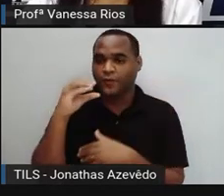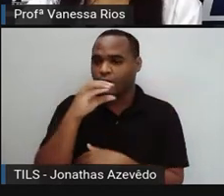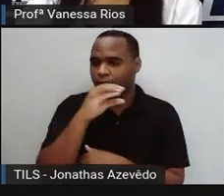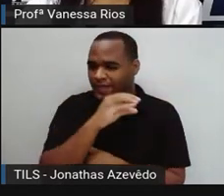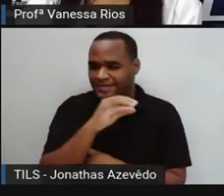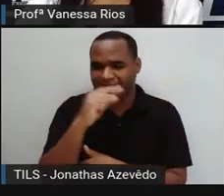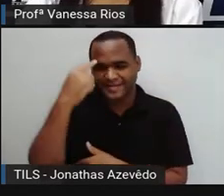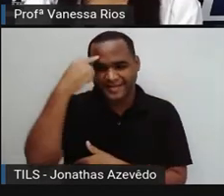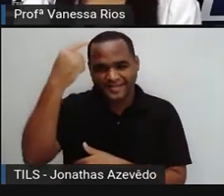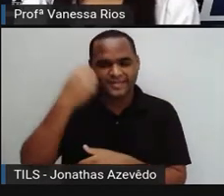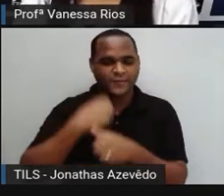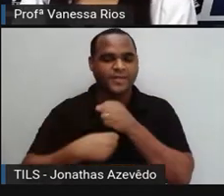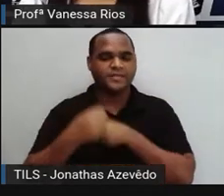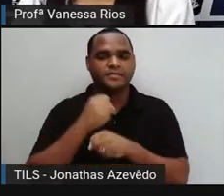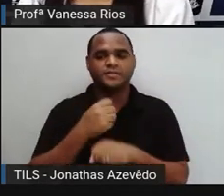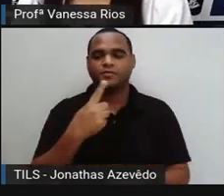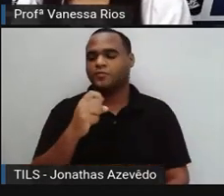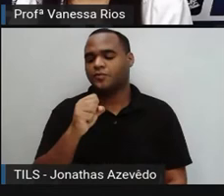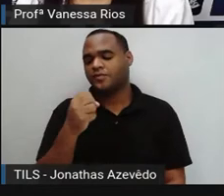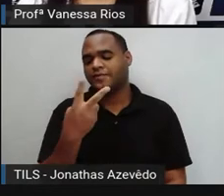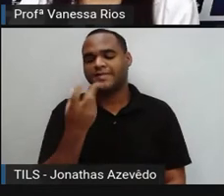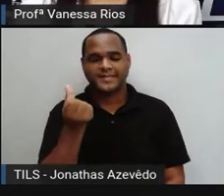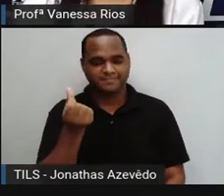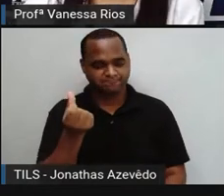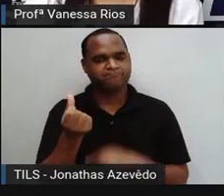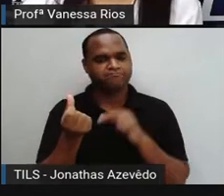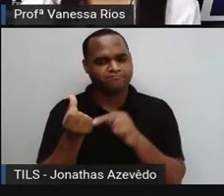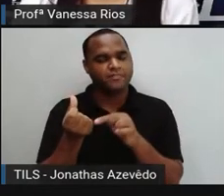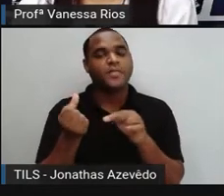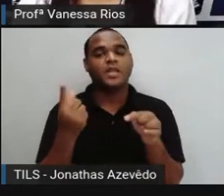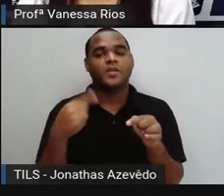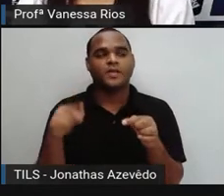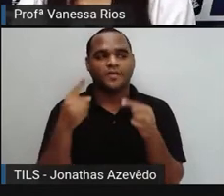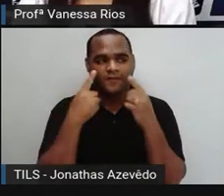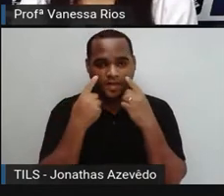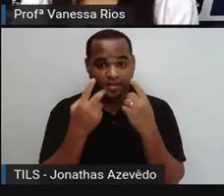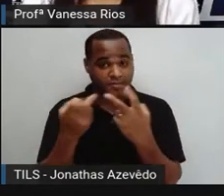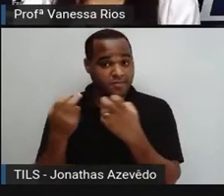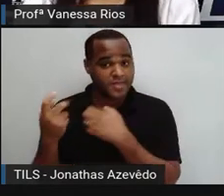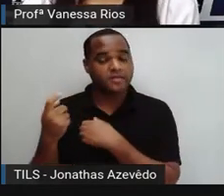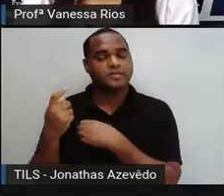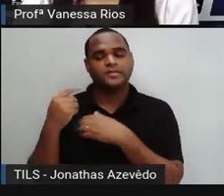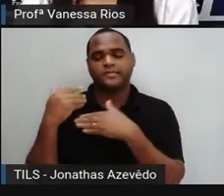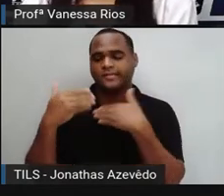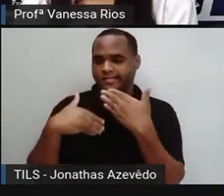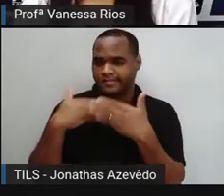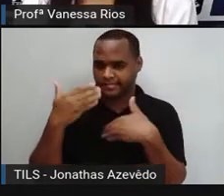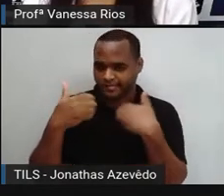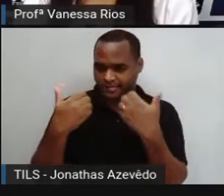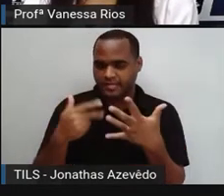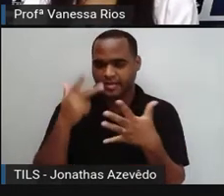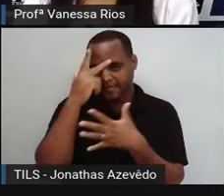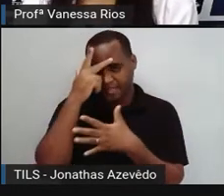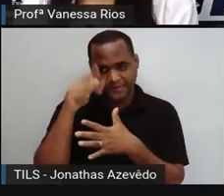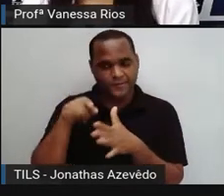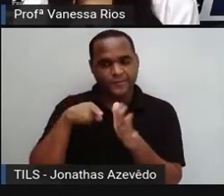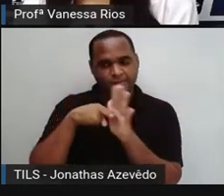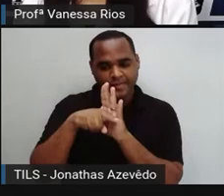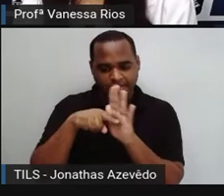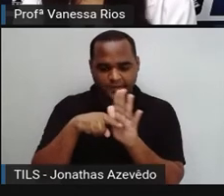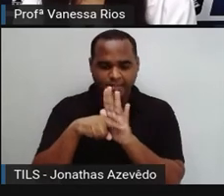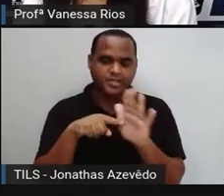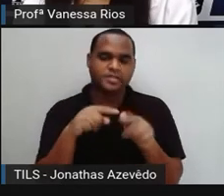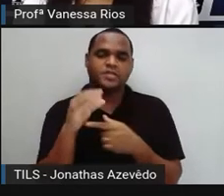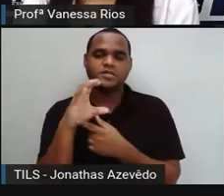1826. Então, gente observa o tempo inteiro, não é? Vários pesquisadores, vários